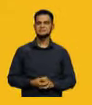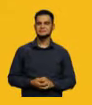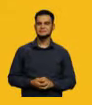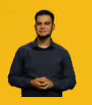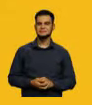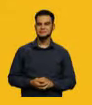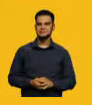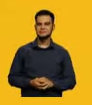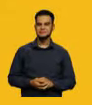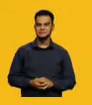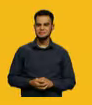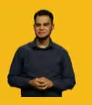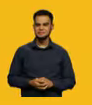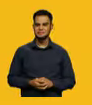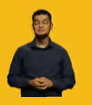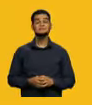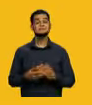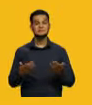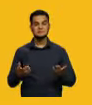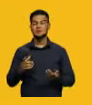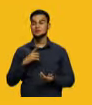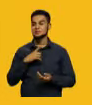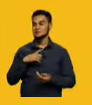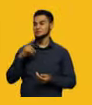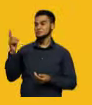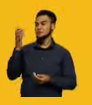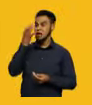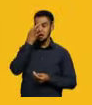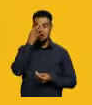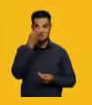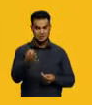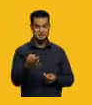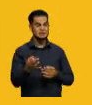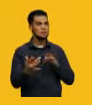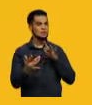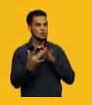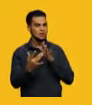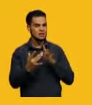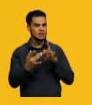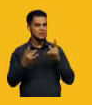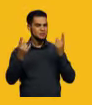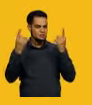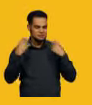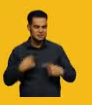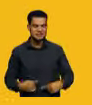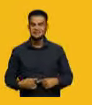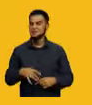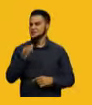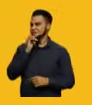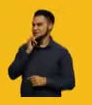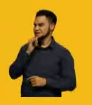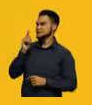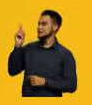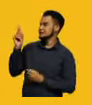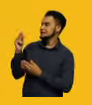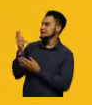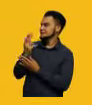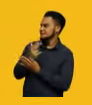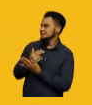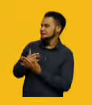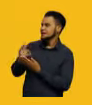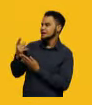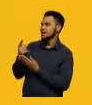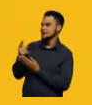aqui, atenção com o contato físico. Nós temos uma imagem de um